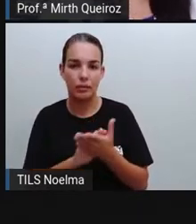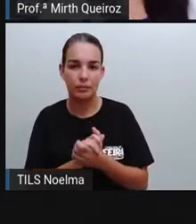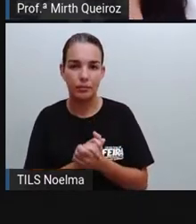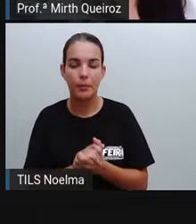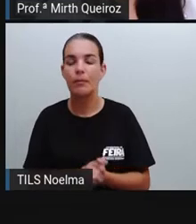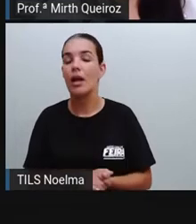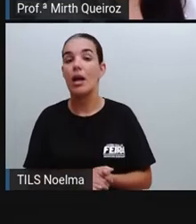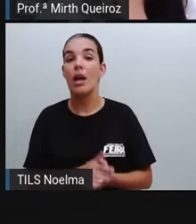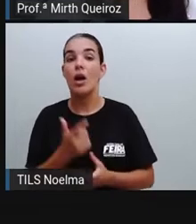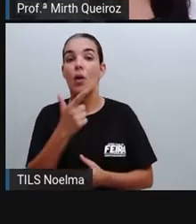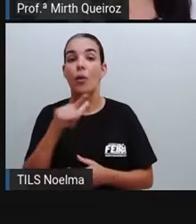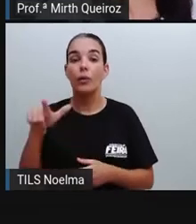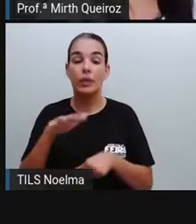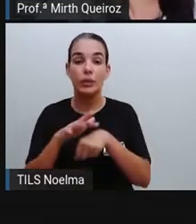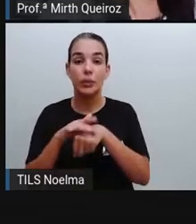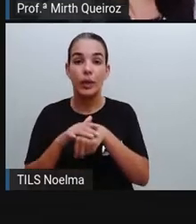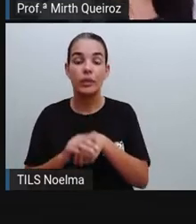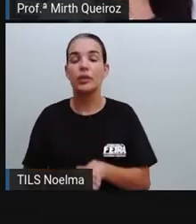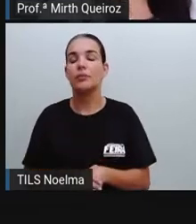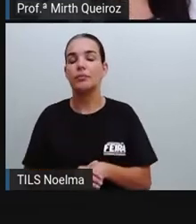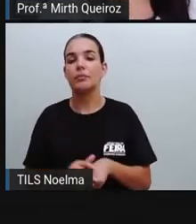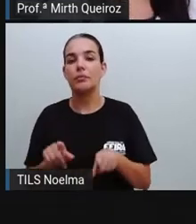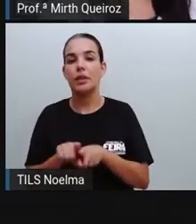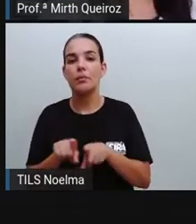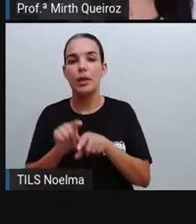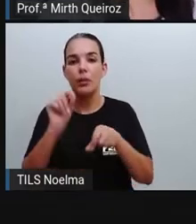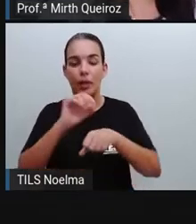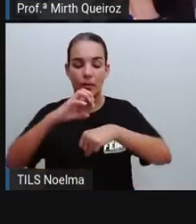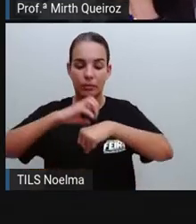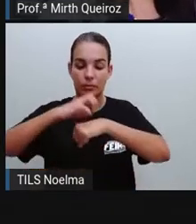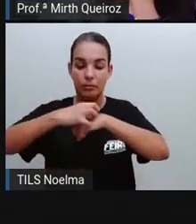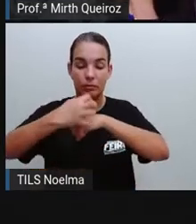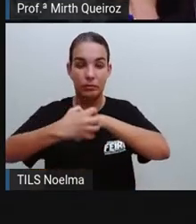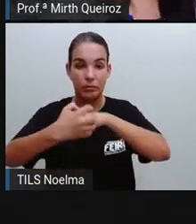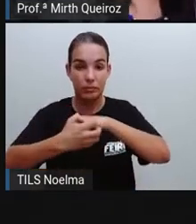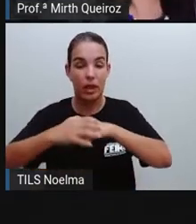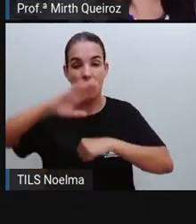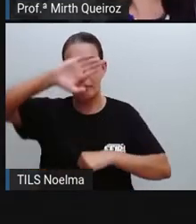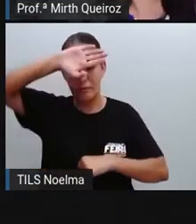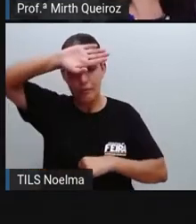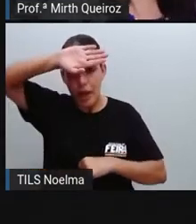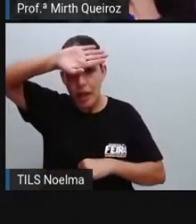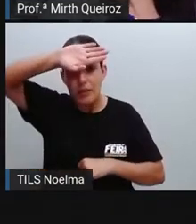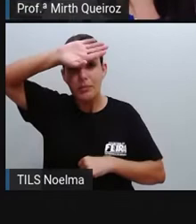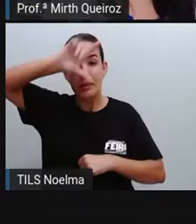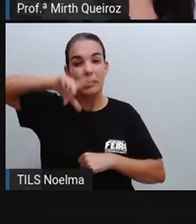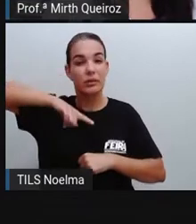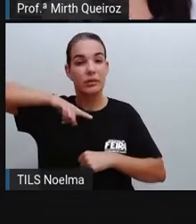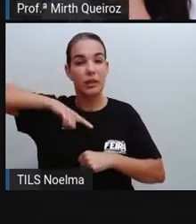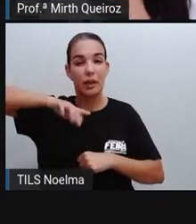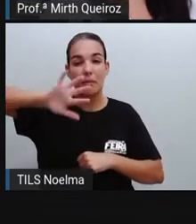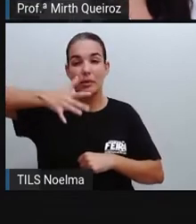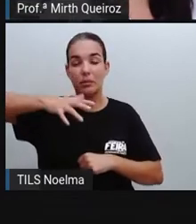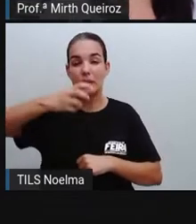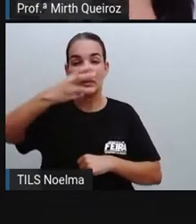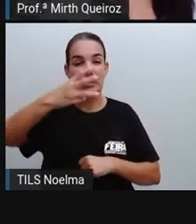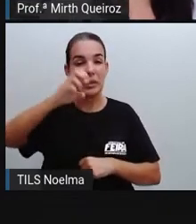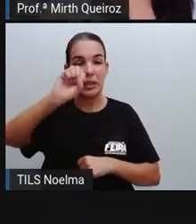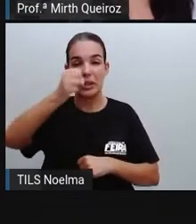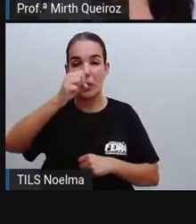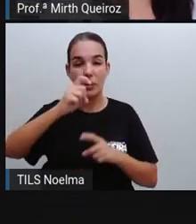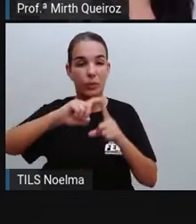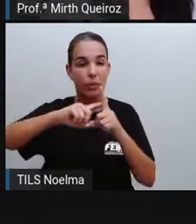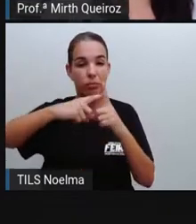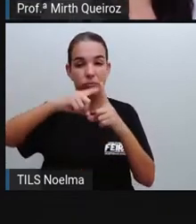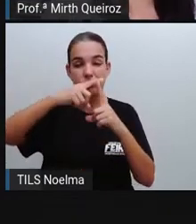também causa febre no início, uma febre que vai aí acima de 38 graus Celsius, mais ou menos